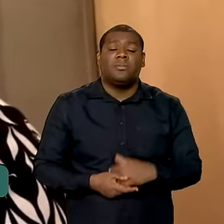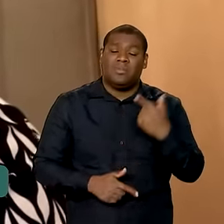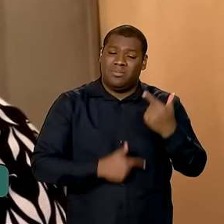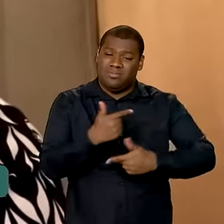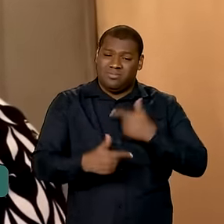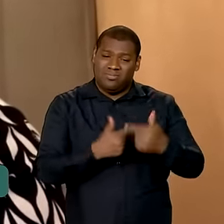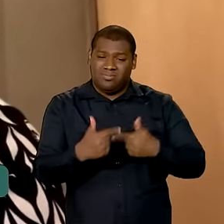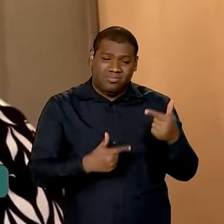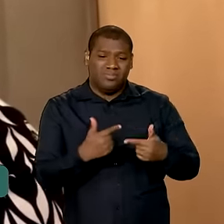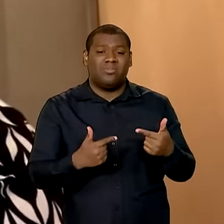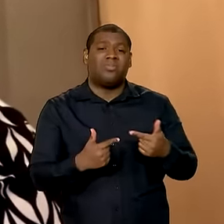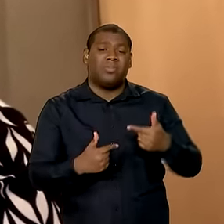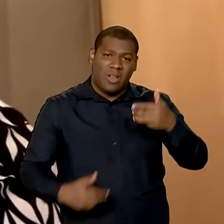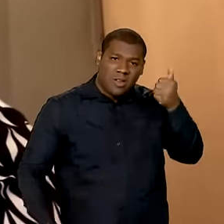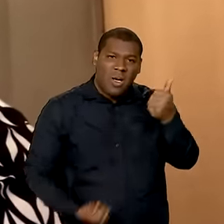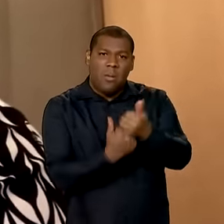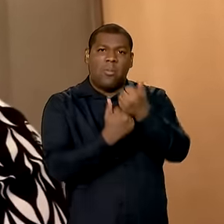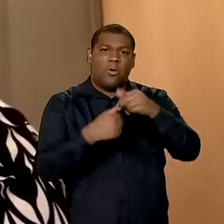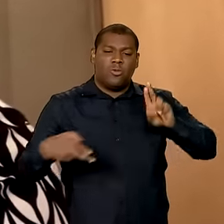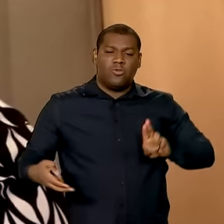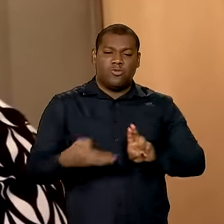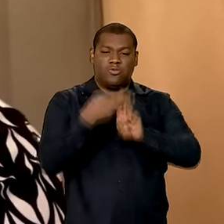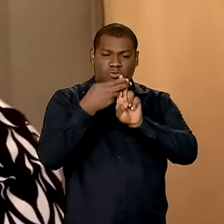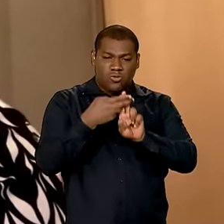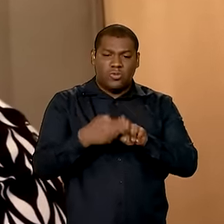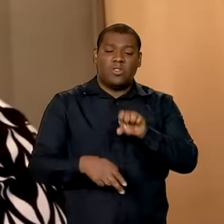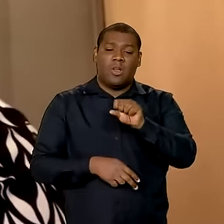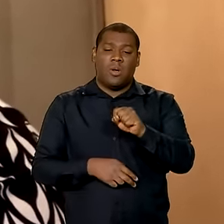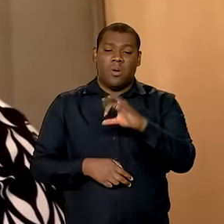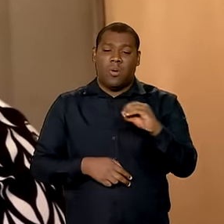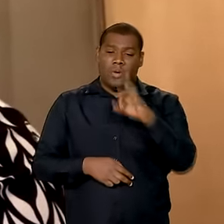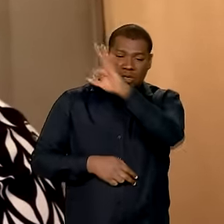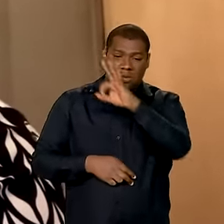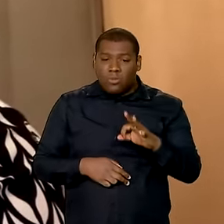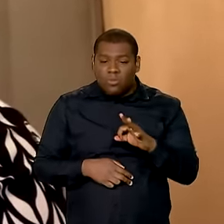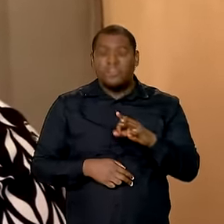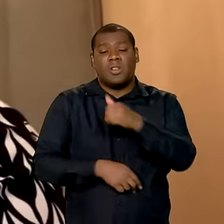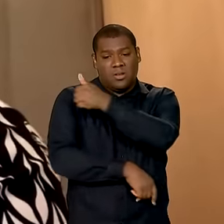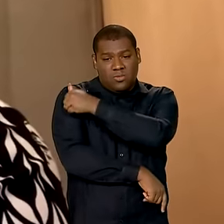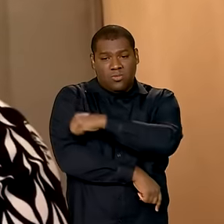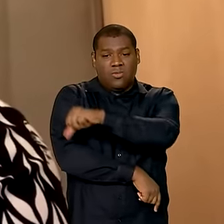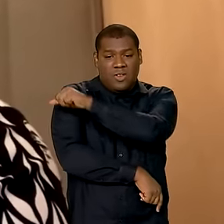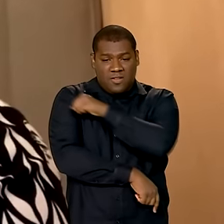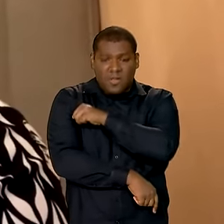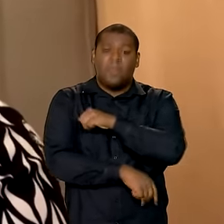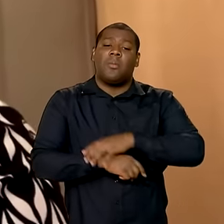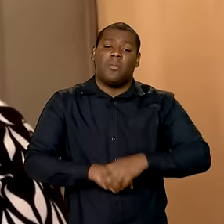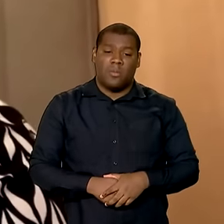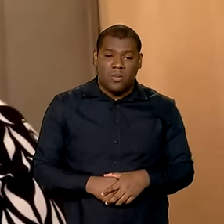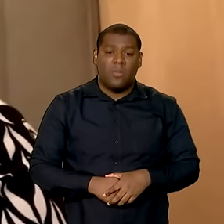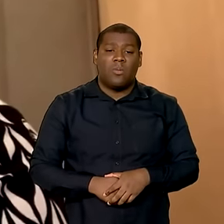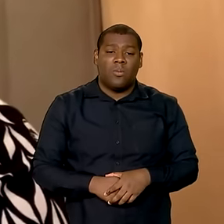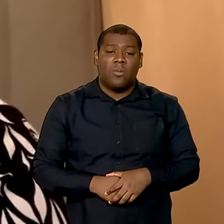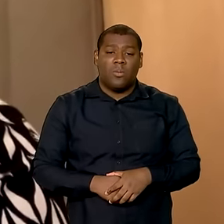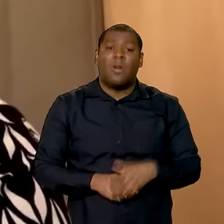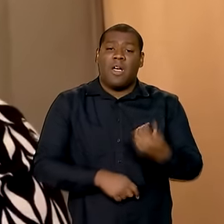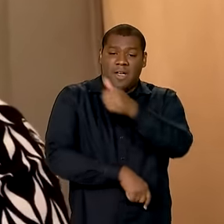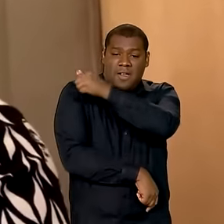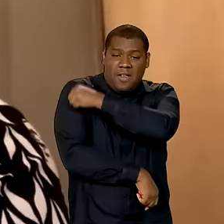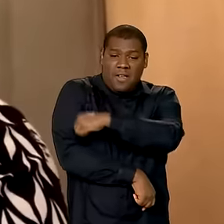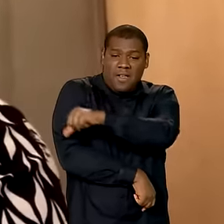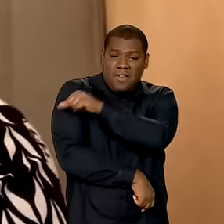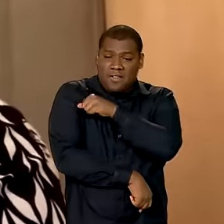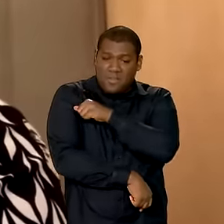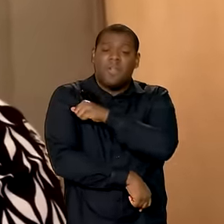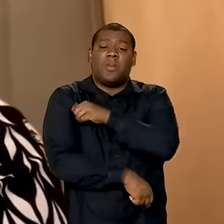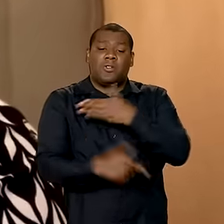trabalho no Sistema Único de Saúde, mais de 80% é da enfermagem. Então, isso mostra o peso hoje que tem a enfermagem